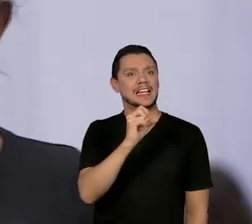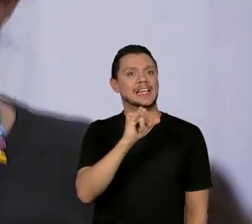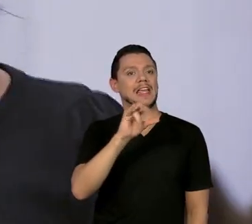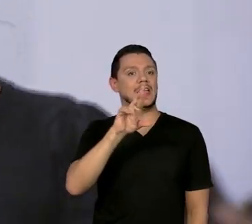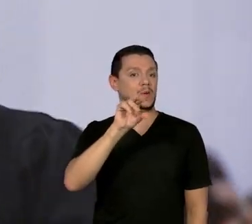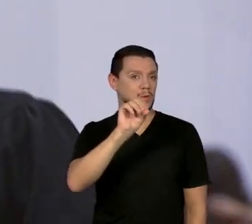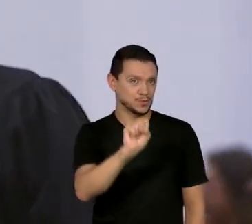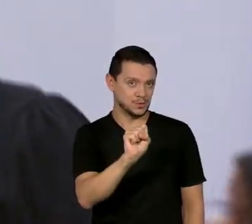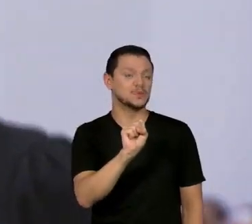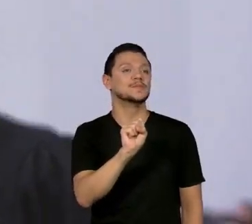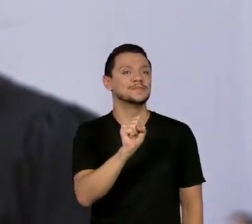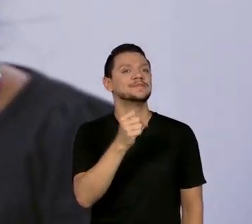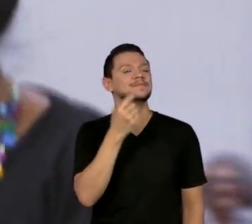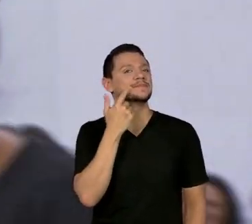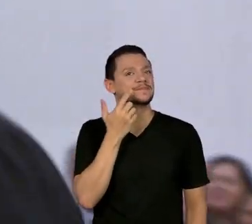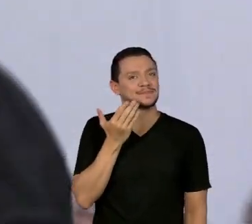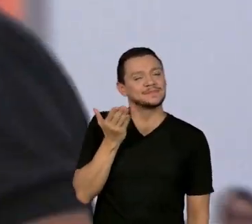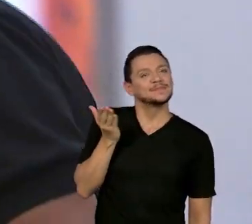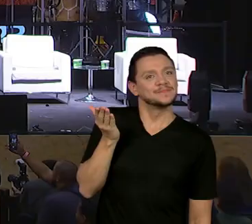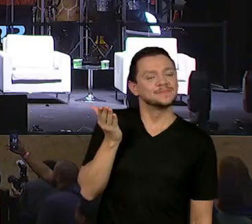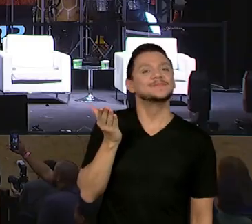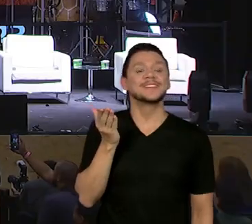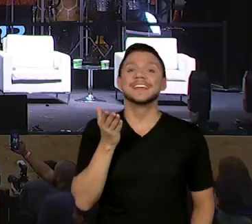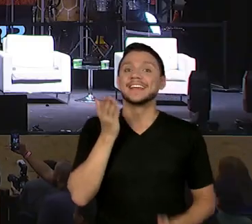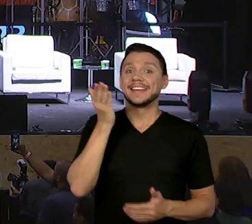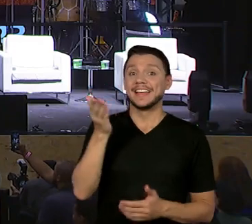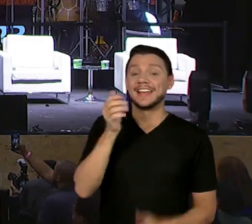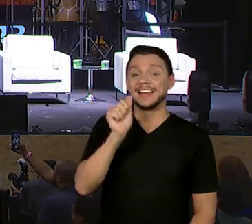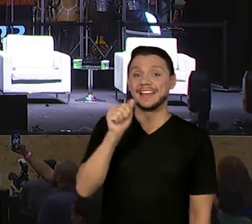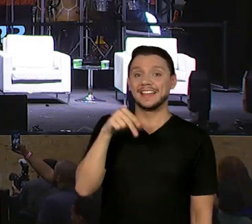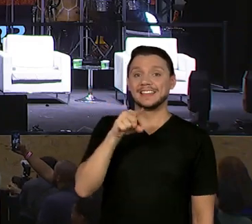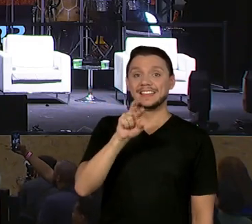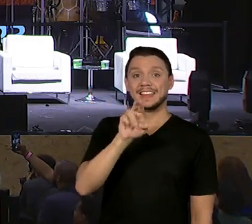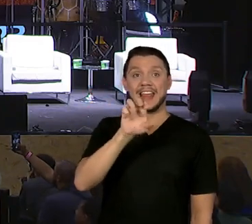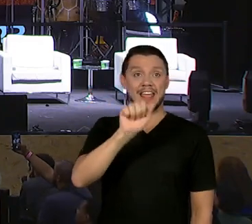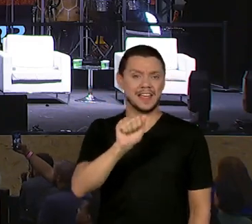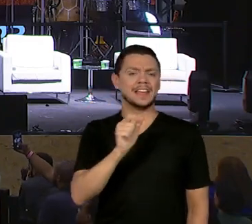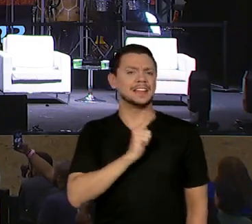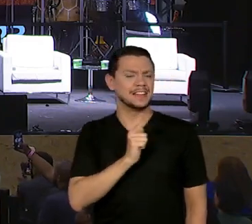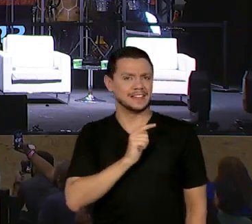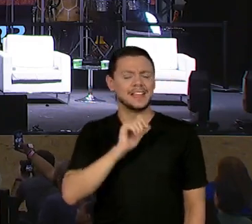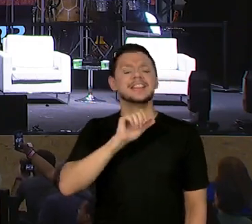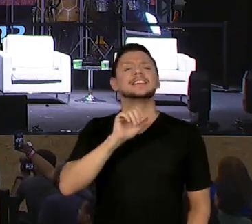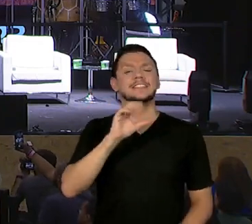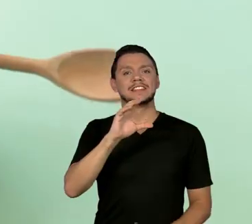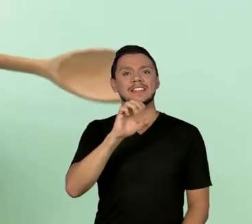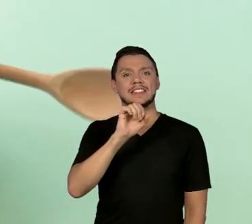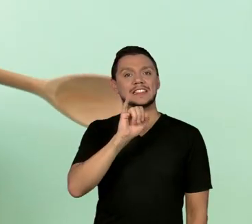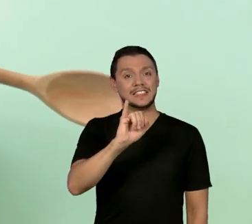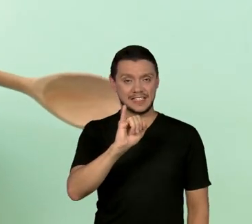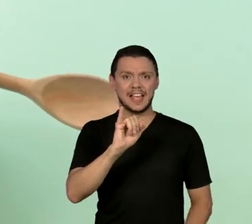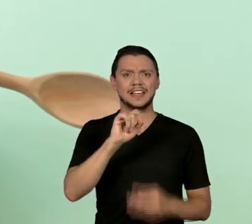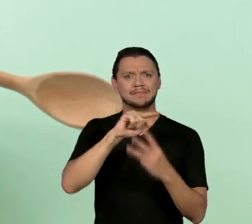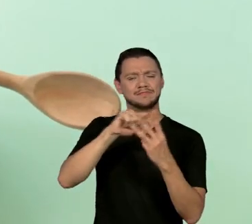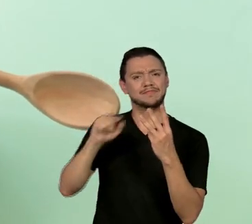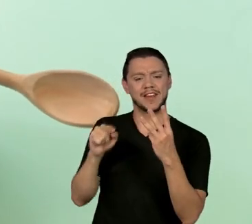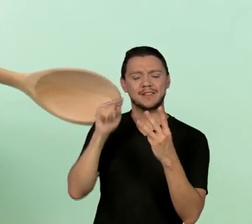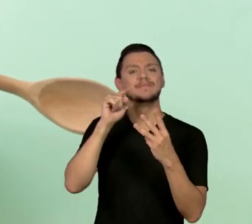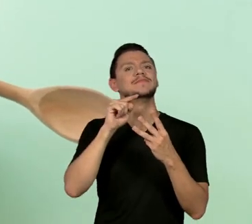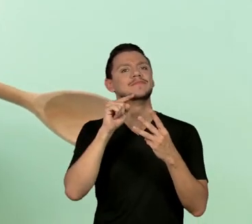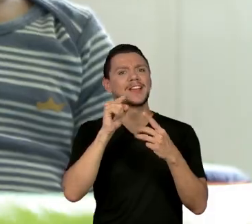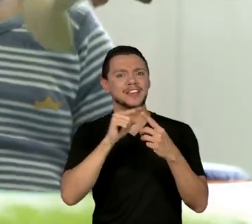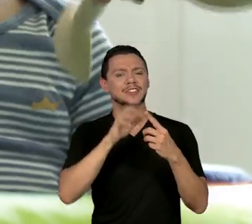em direção ao palco. E nessa categoria, tivemos o Seis Jardim Novo Parelheiros, o Céu Azul Cor do Mar e a Emei Olga